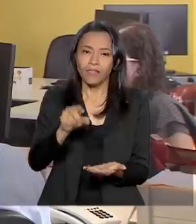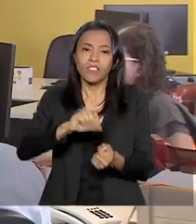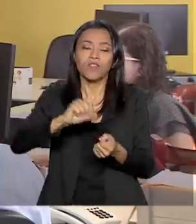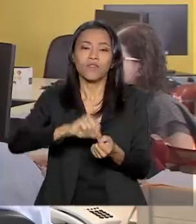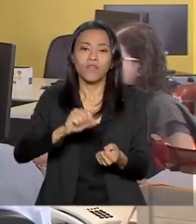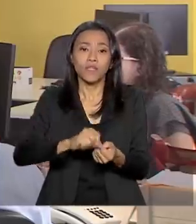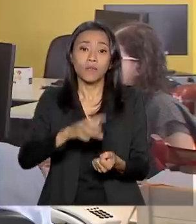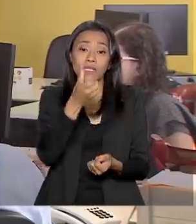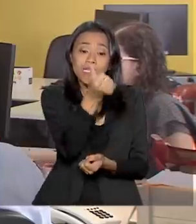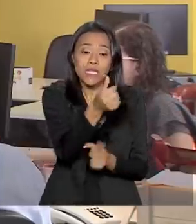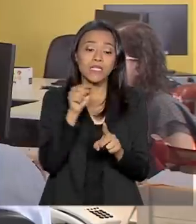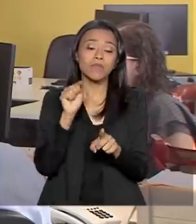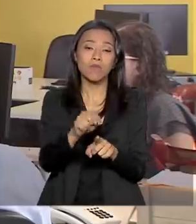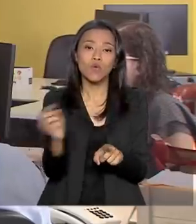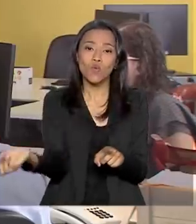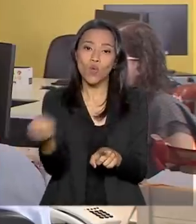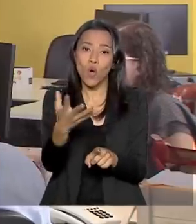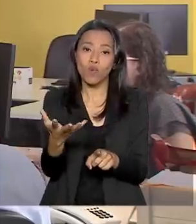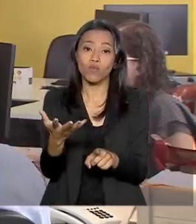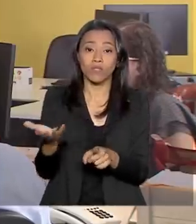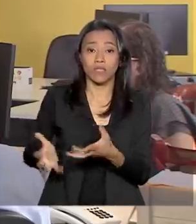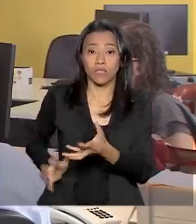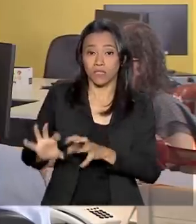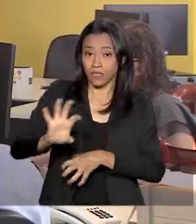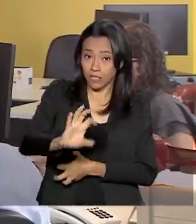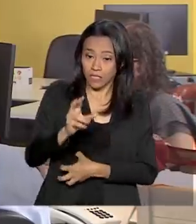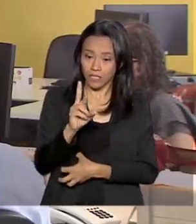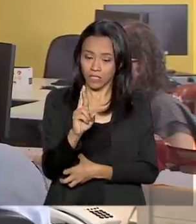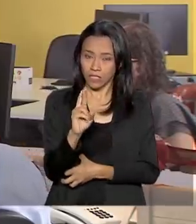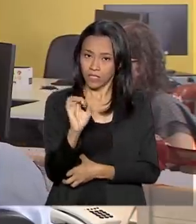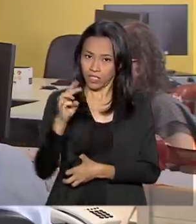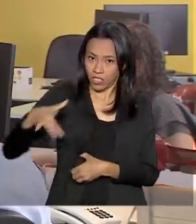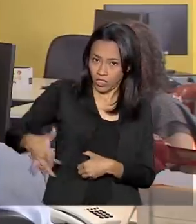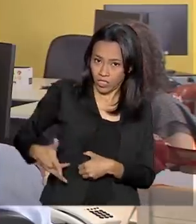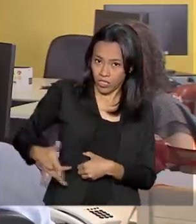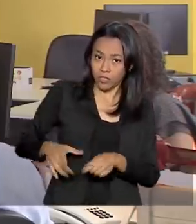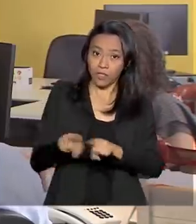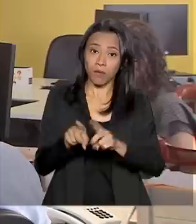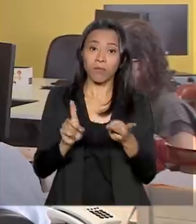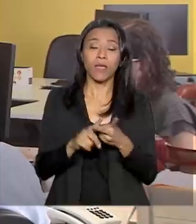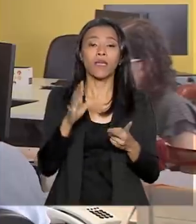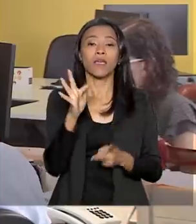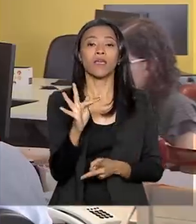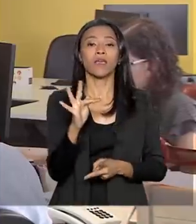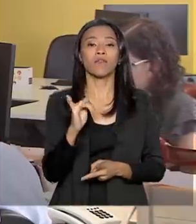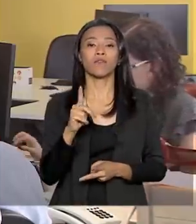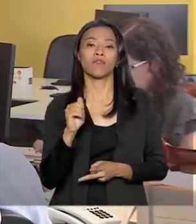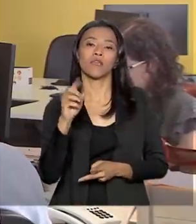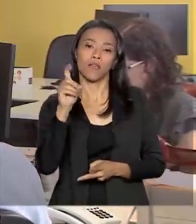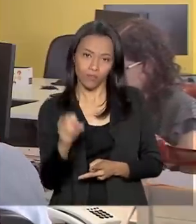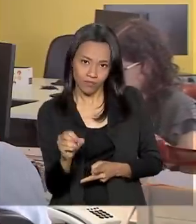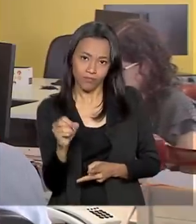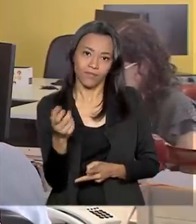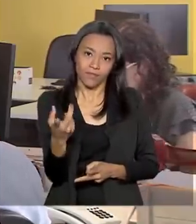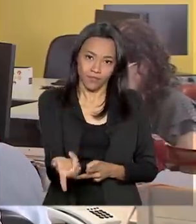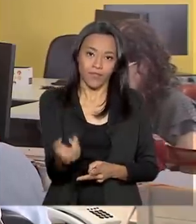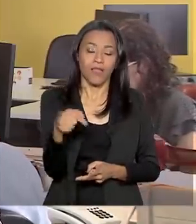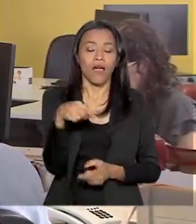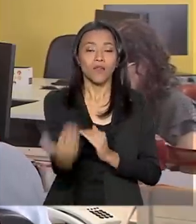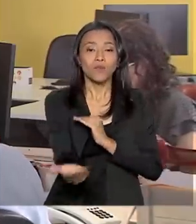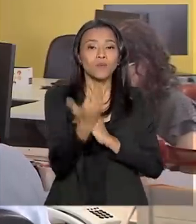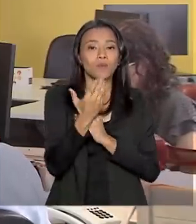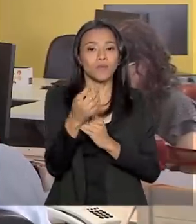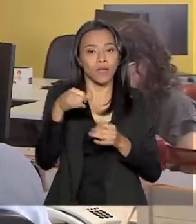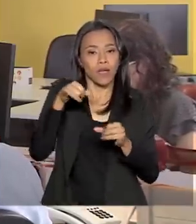6.300 novos transplantes de rins e 1.400 de fígado no Brasil. A fabricação no Farmanguinhos gera também